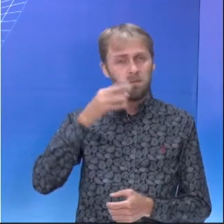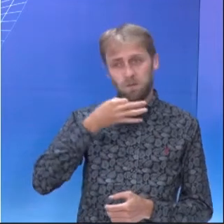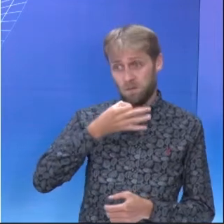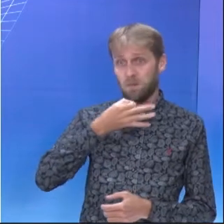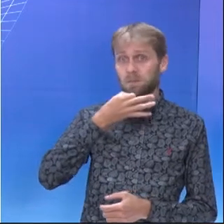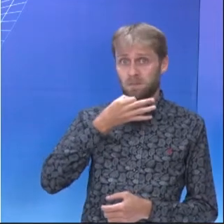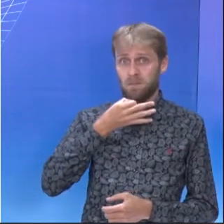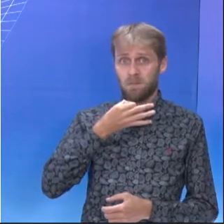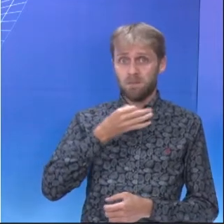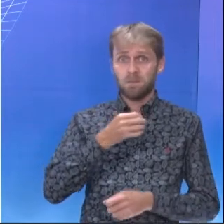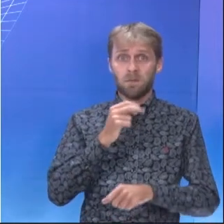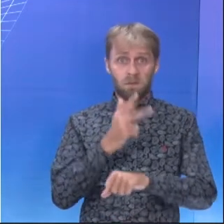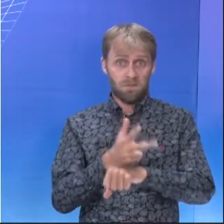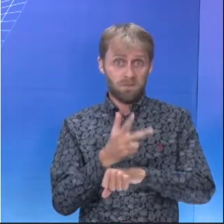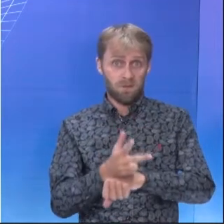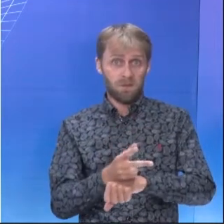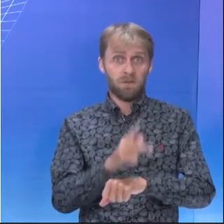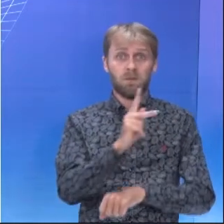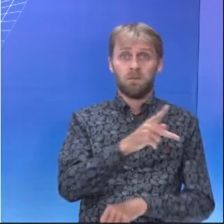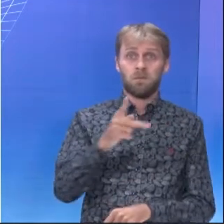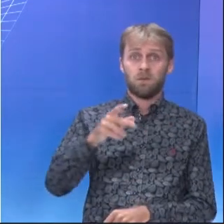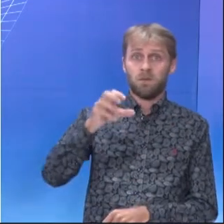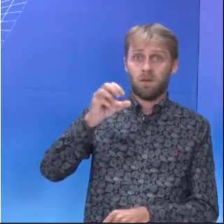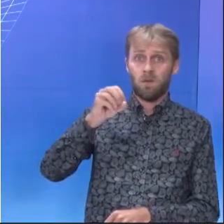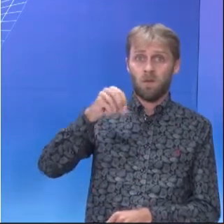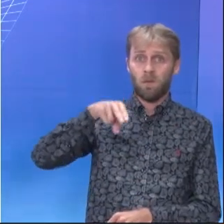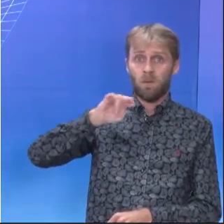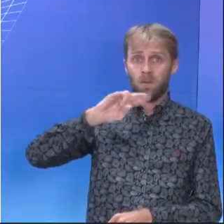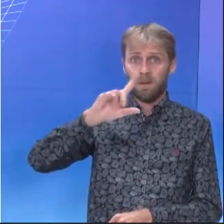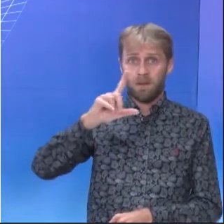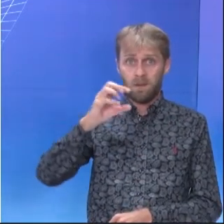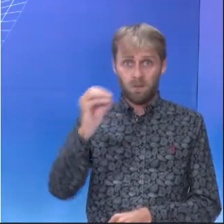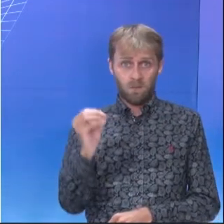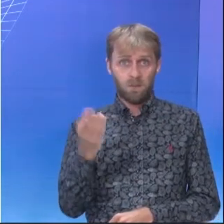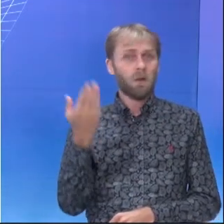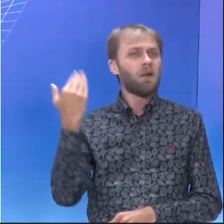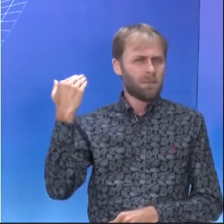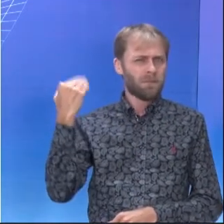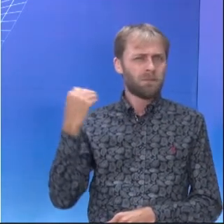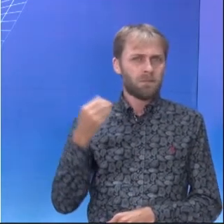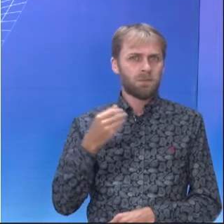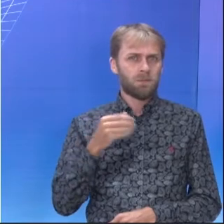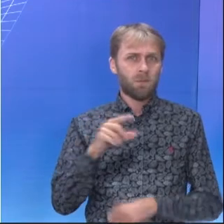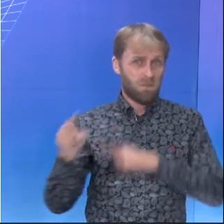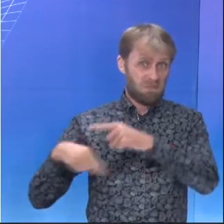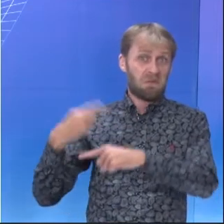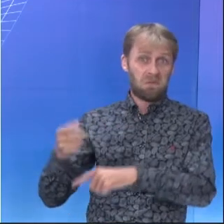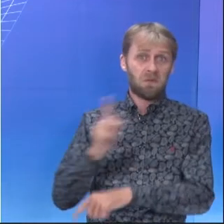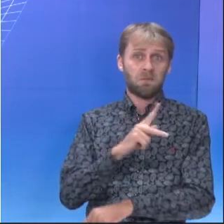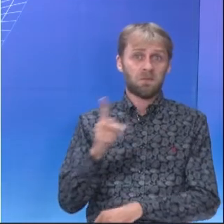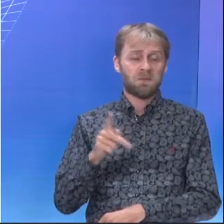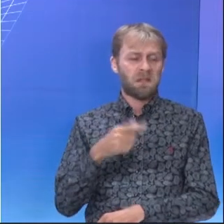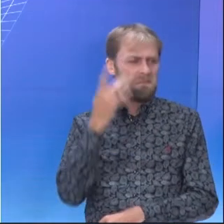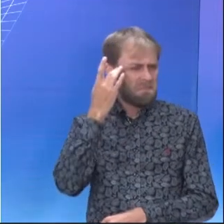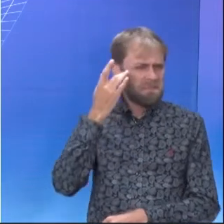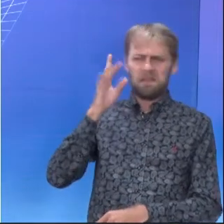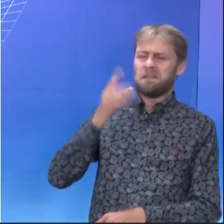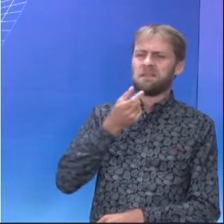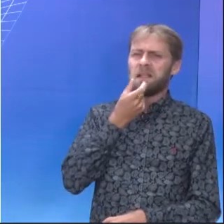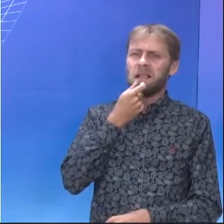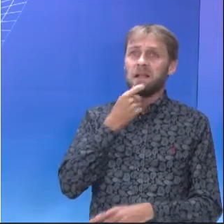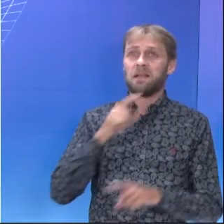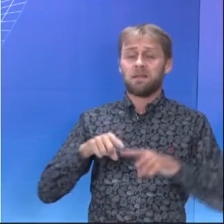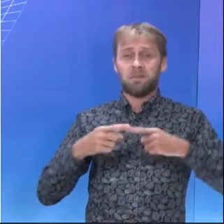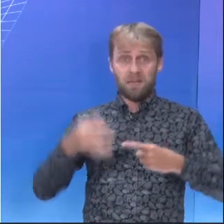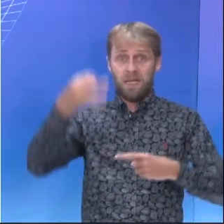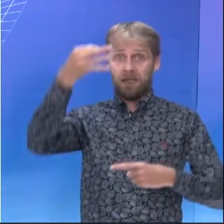considera correta. Eu vi alguns comentários no vídeo do professor Unildo, de pessoas dizendo que...